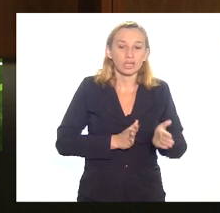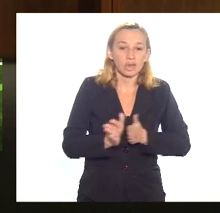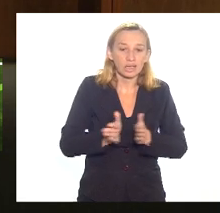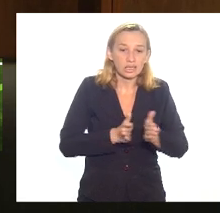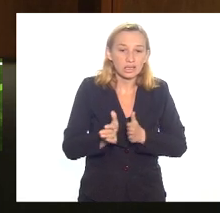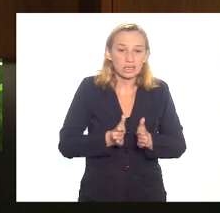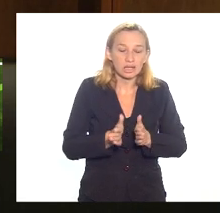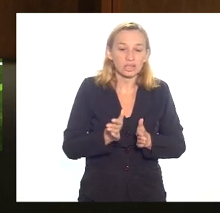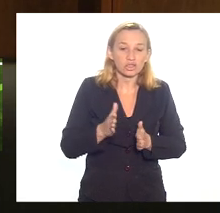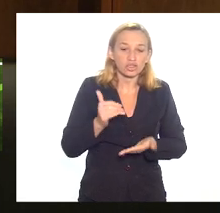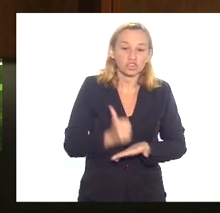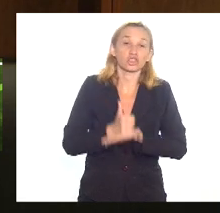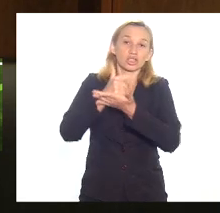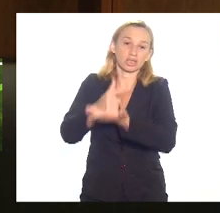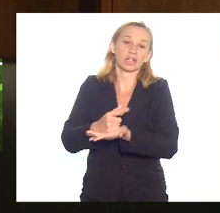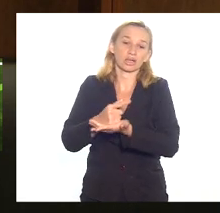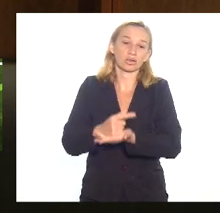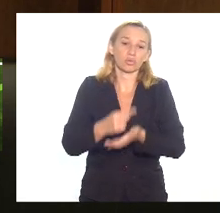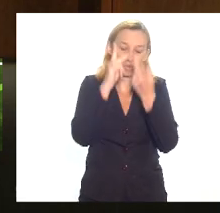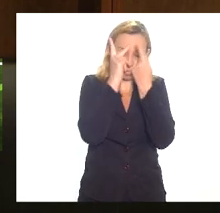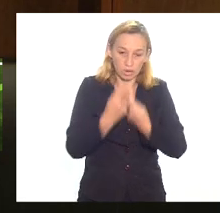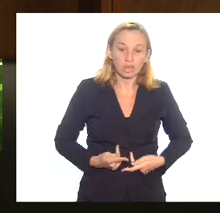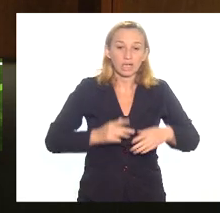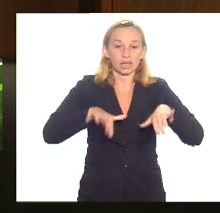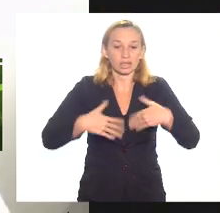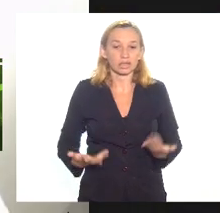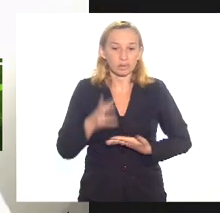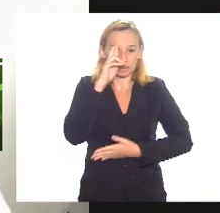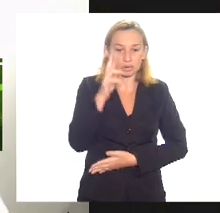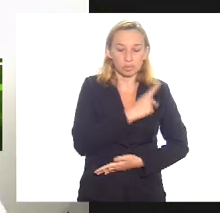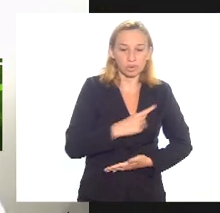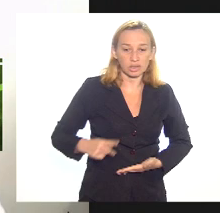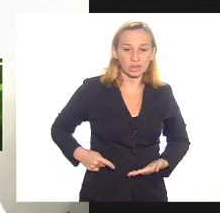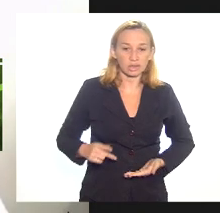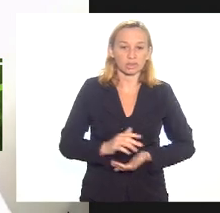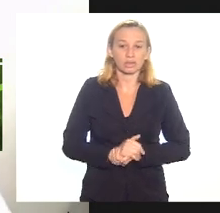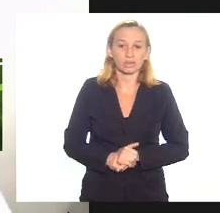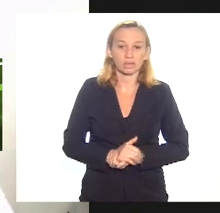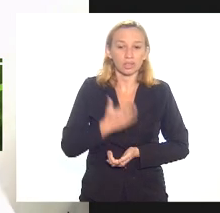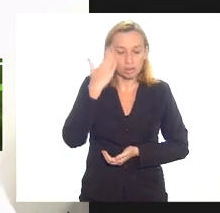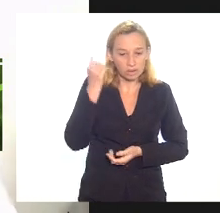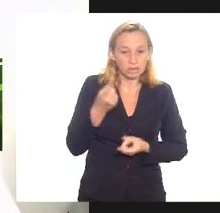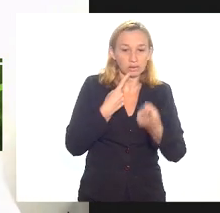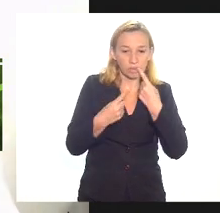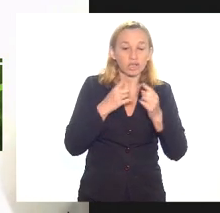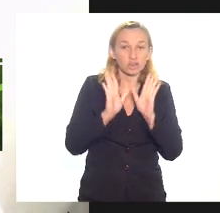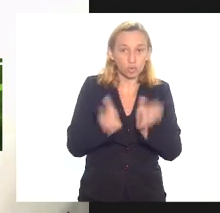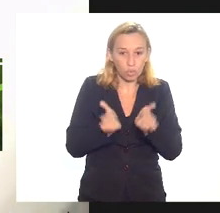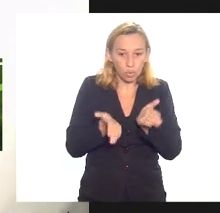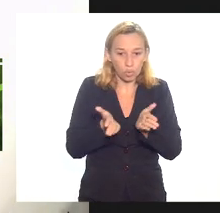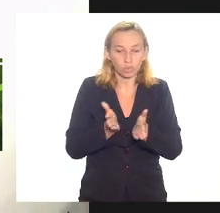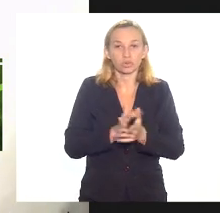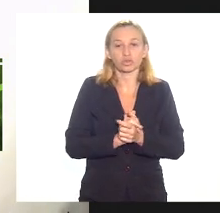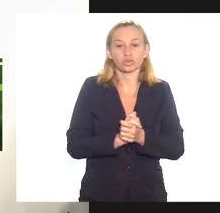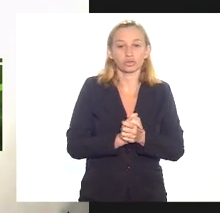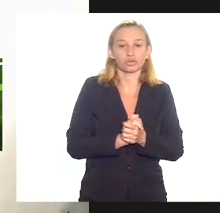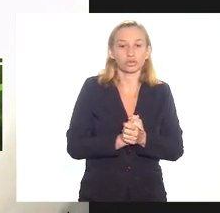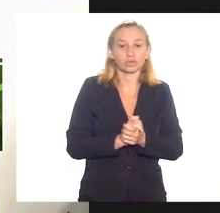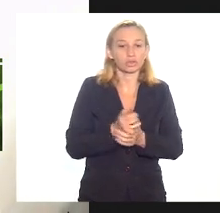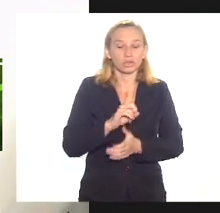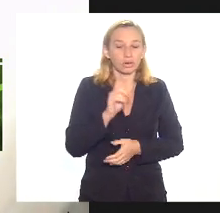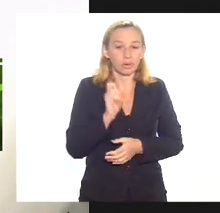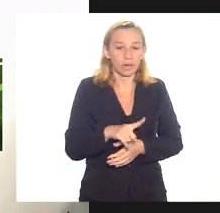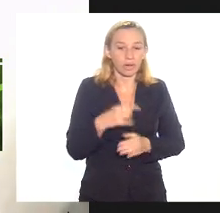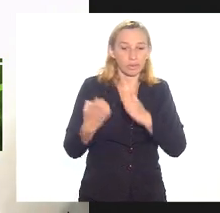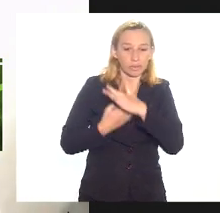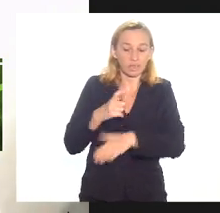mínimo de dignidade humana então senhor presidente eu sei que o debate aqui hoje não necessariamente é a CEDAI